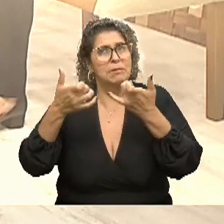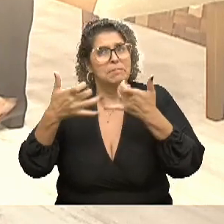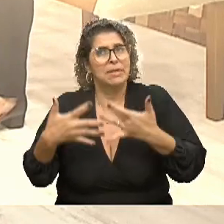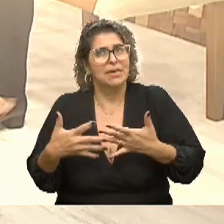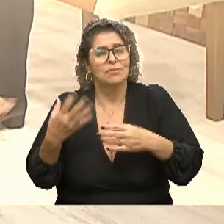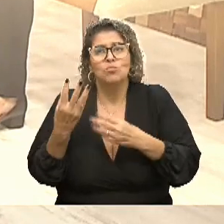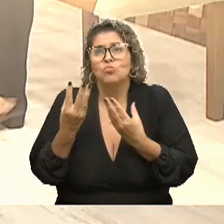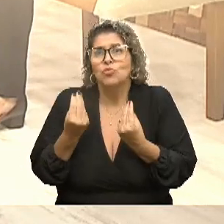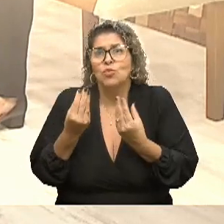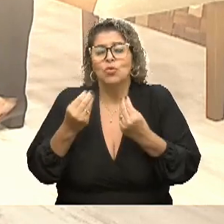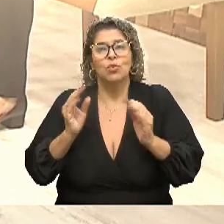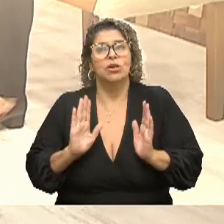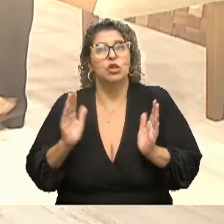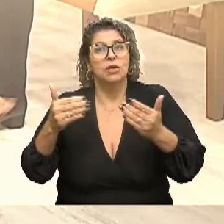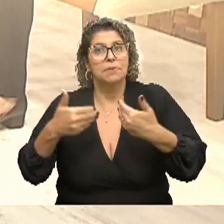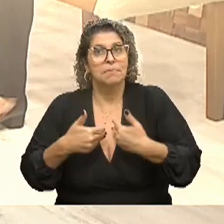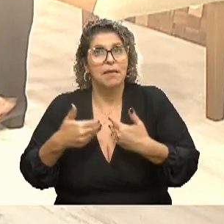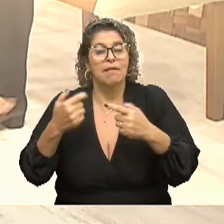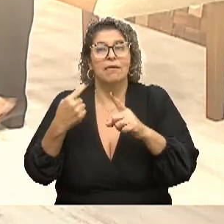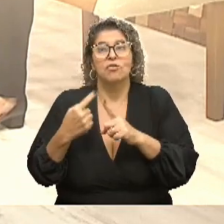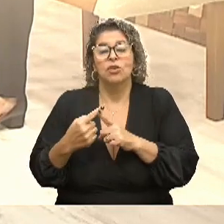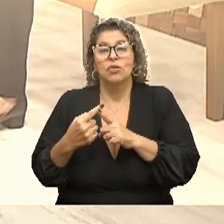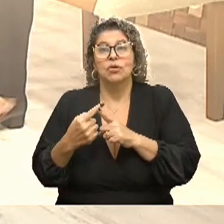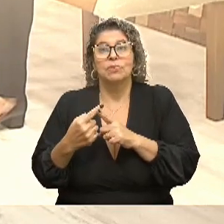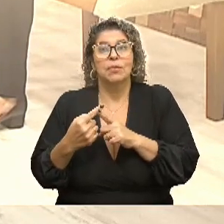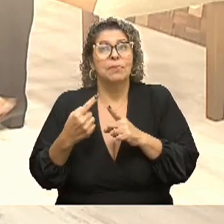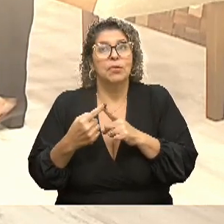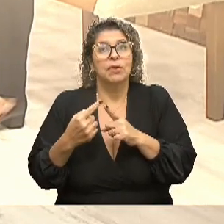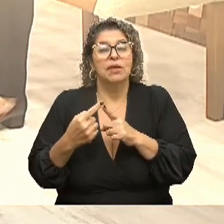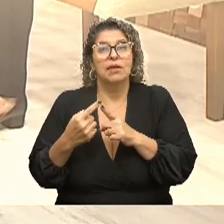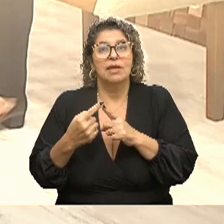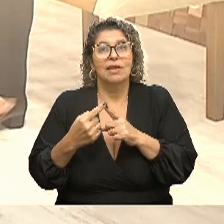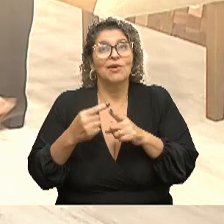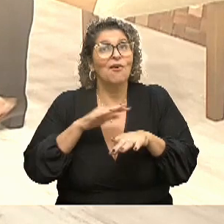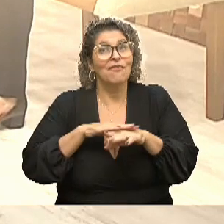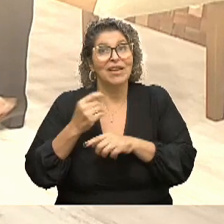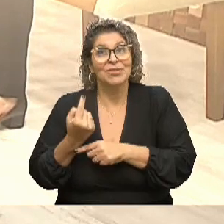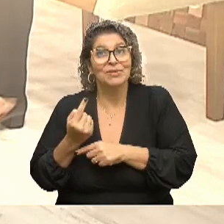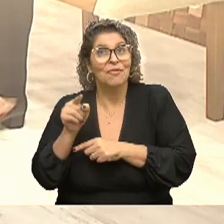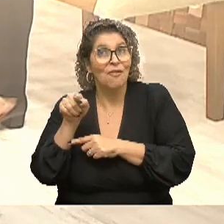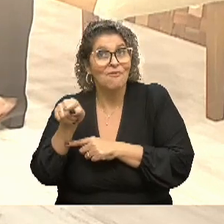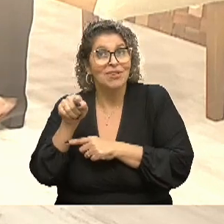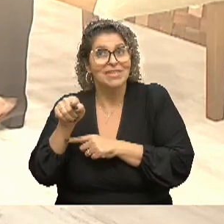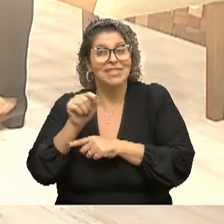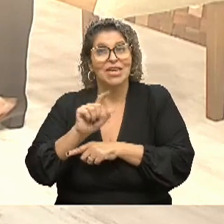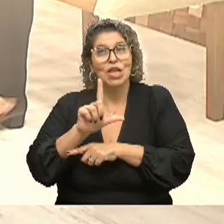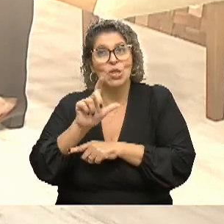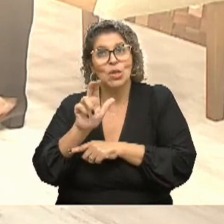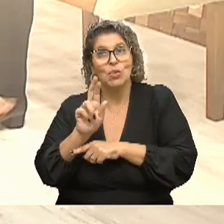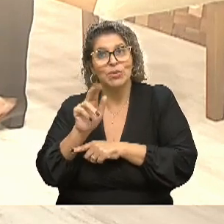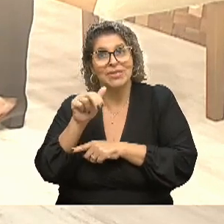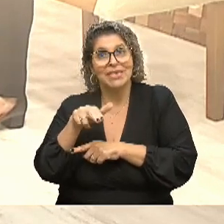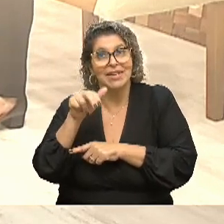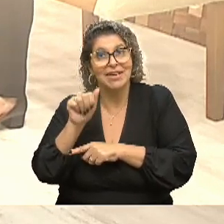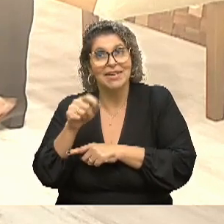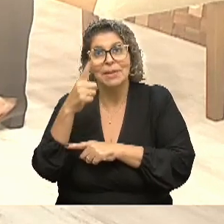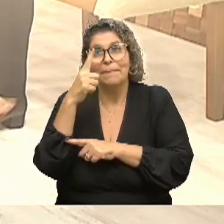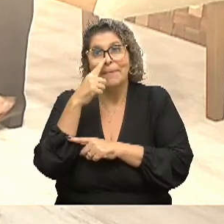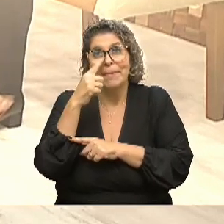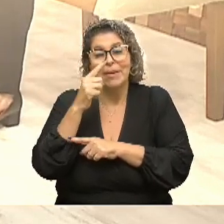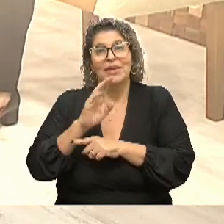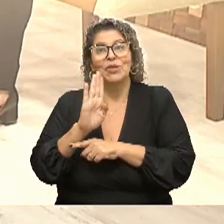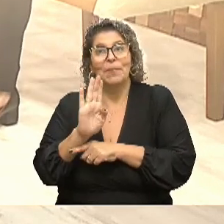envolve o transtorno do espectro autista. E eu começo conversando contigo, Luciana, mãe do Bernardo, que está aqui